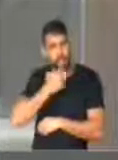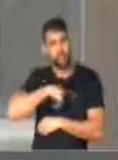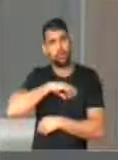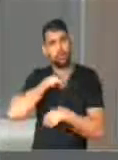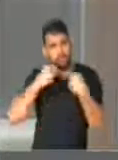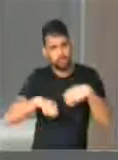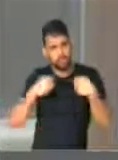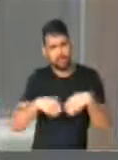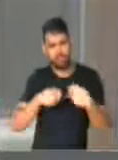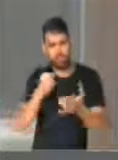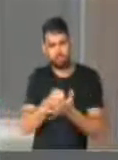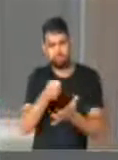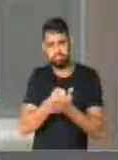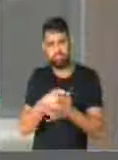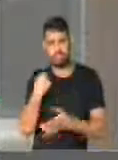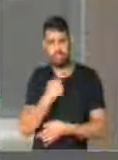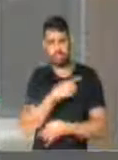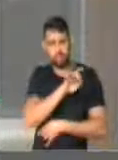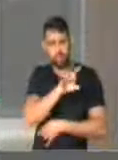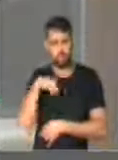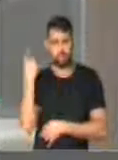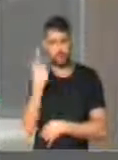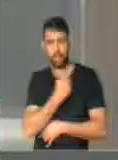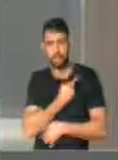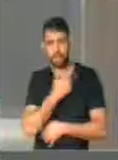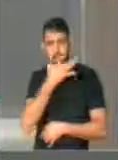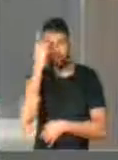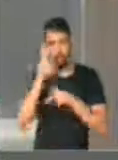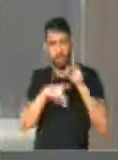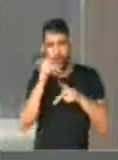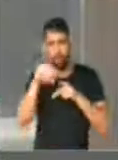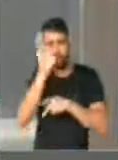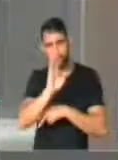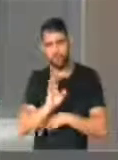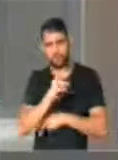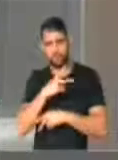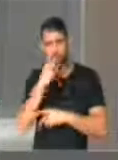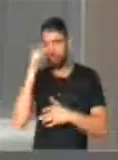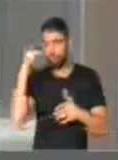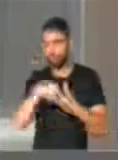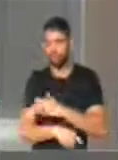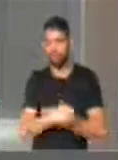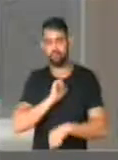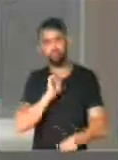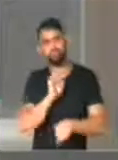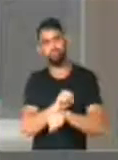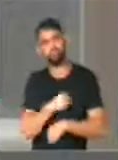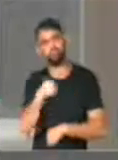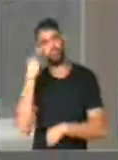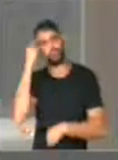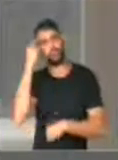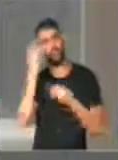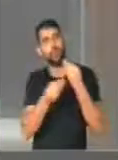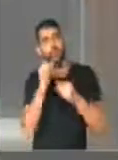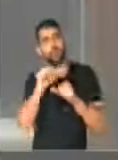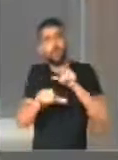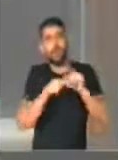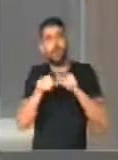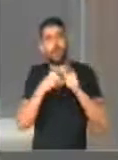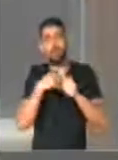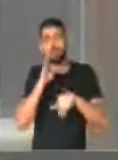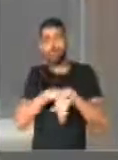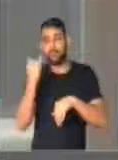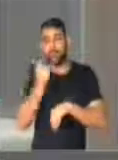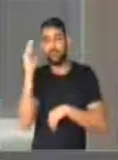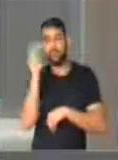exige de todos nós e da cidadania uma profunda reflexão e ação sobre a